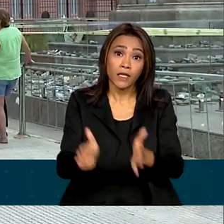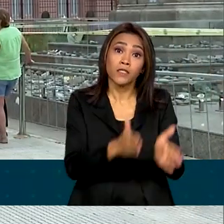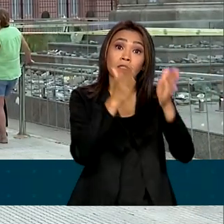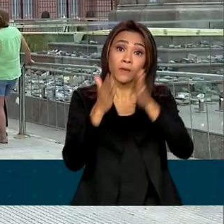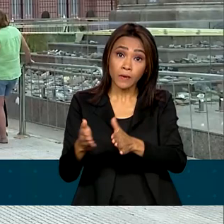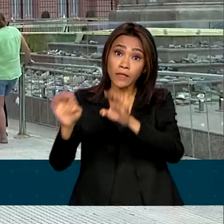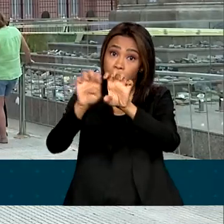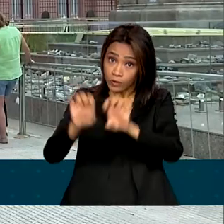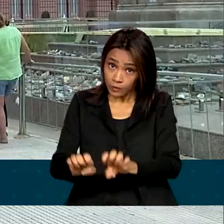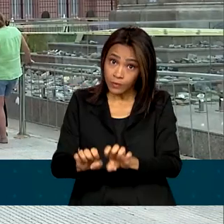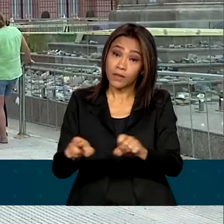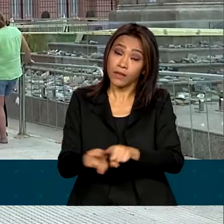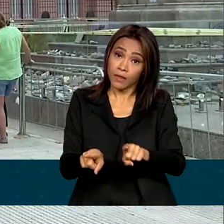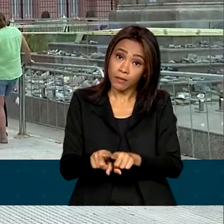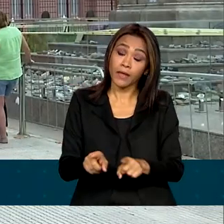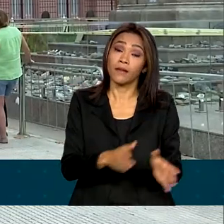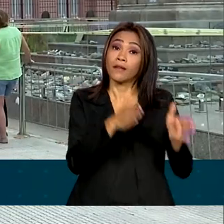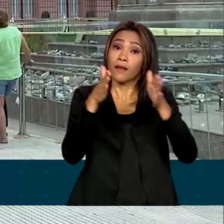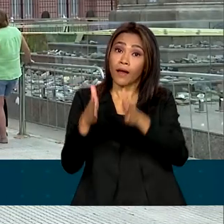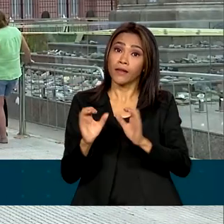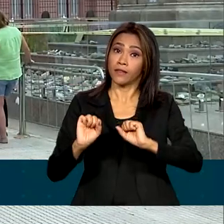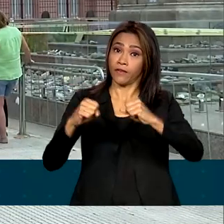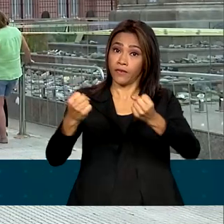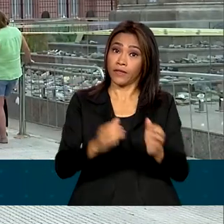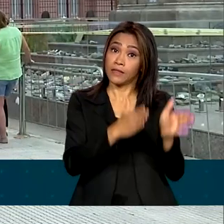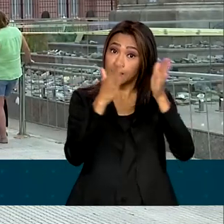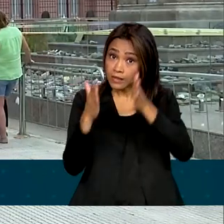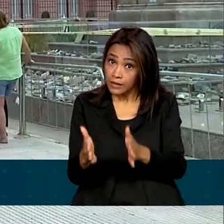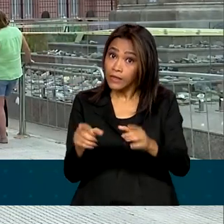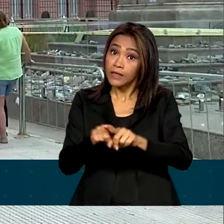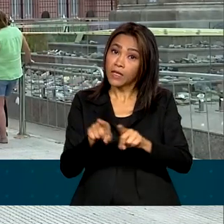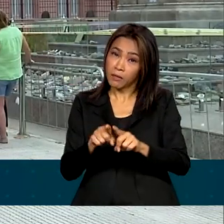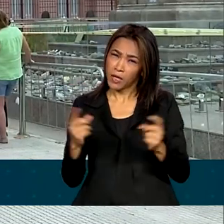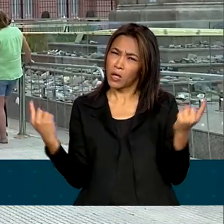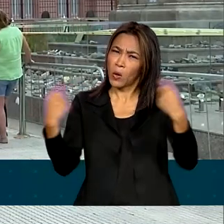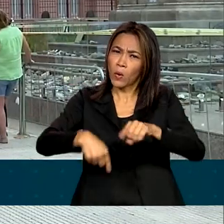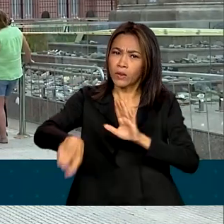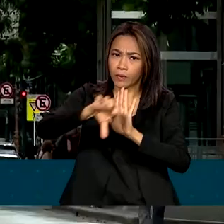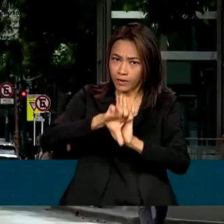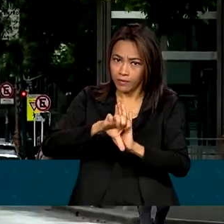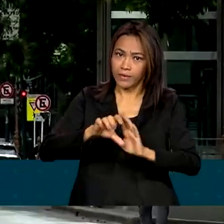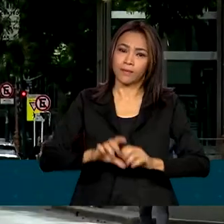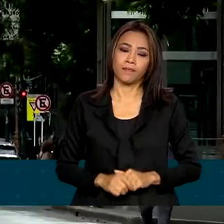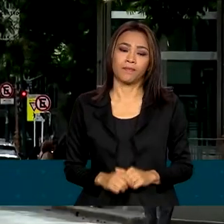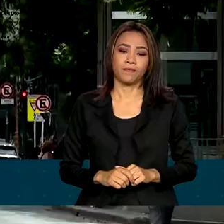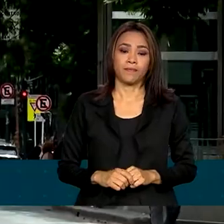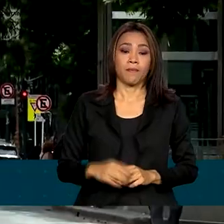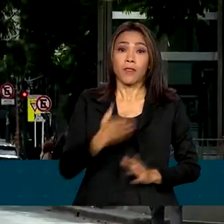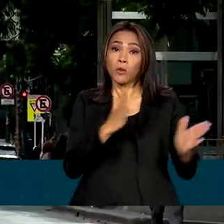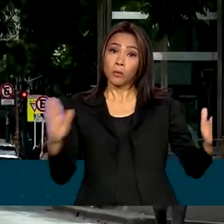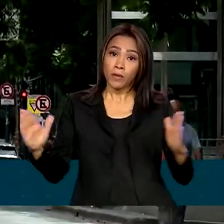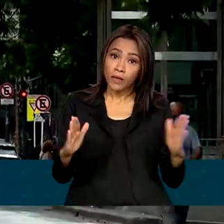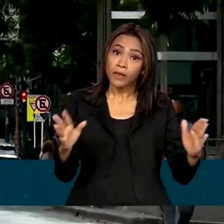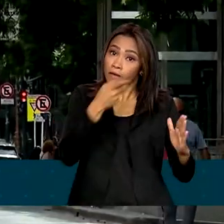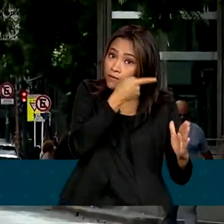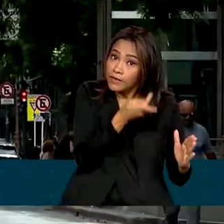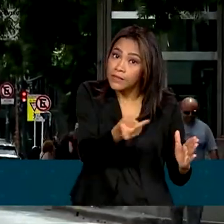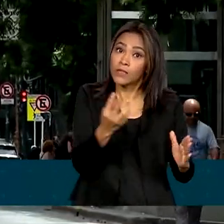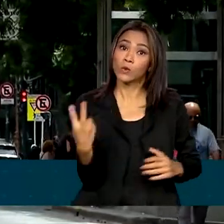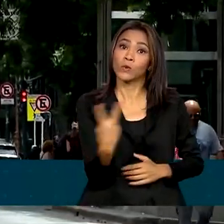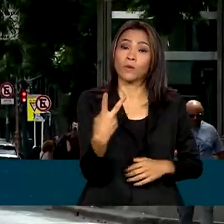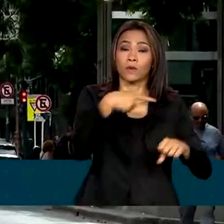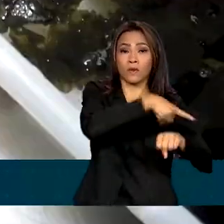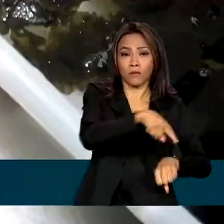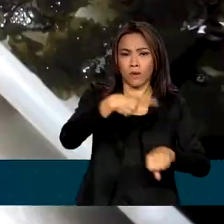infraestrutura, e também nas áreas de defesa e combate ao crime organizado. Durante a visita, os dois países vão